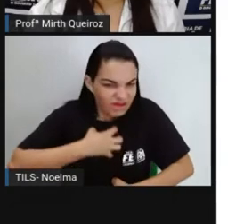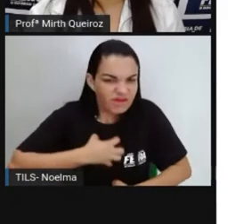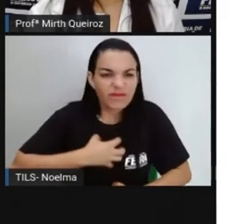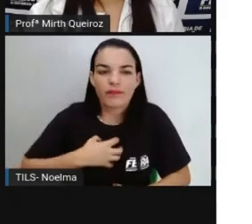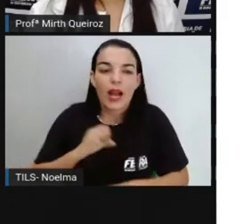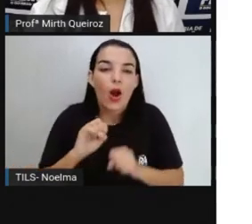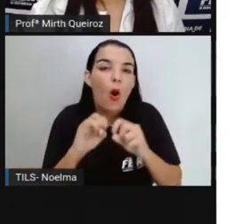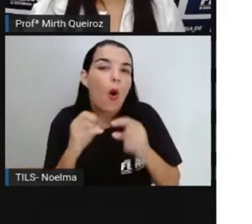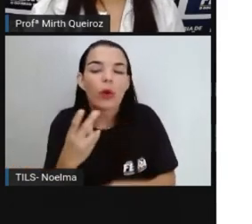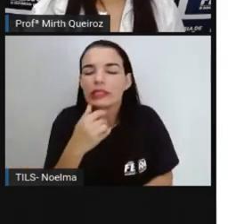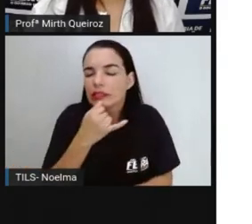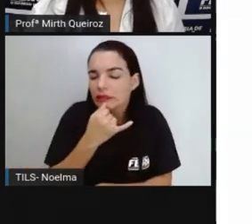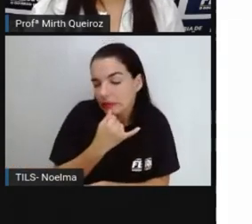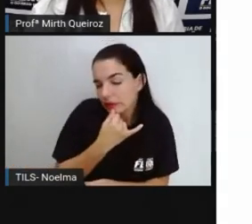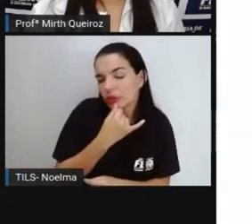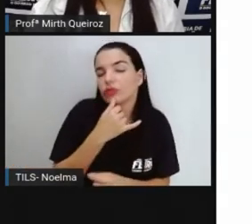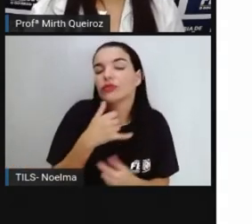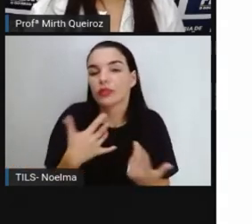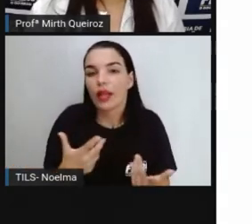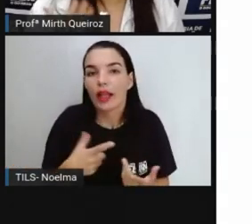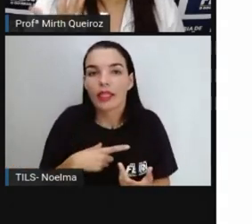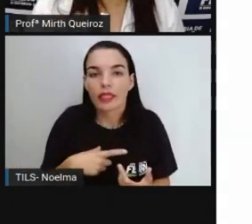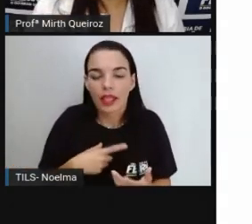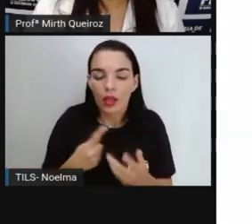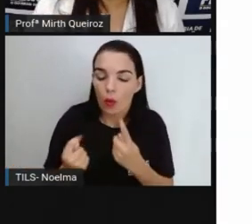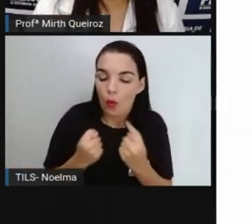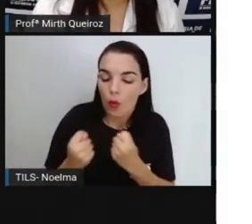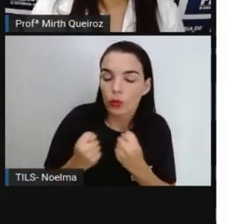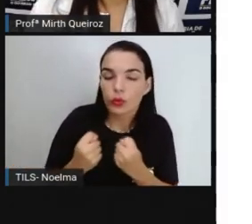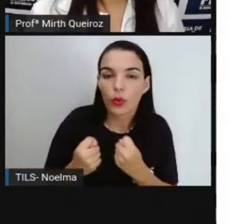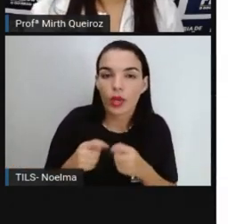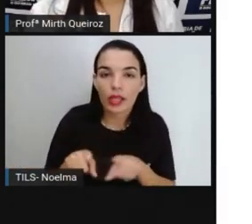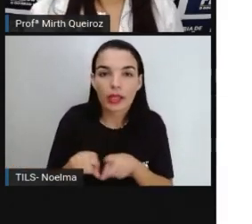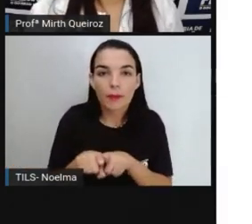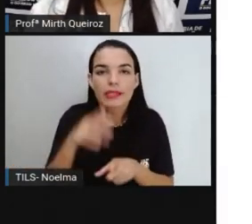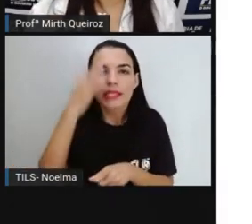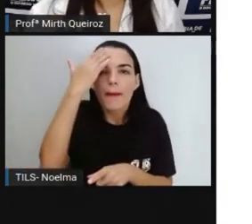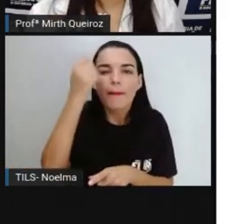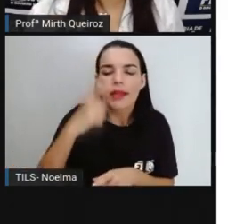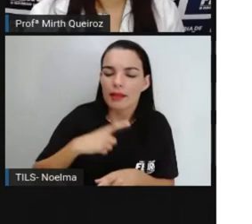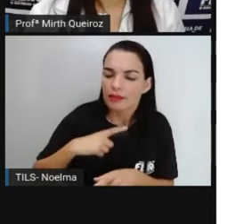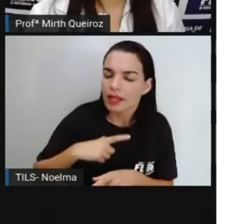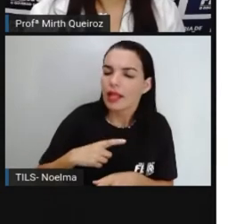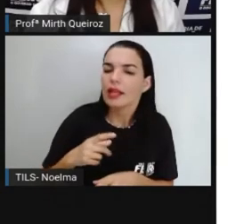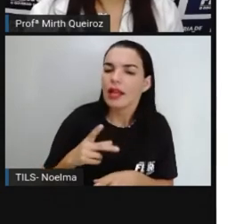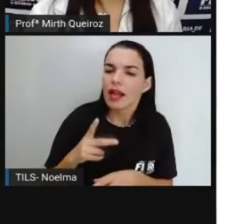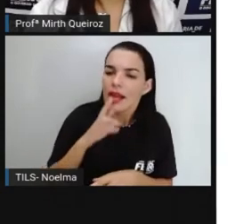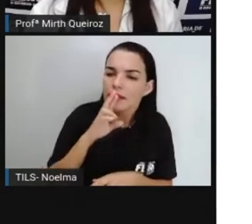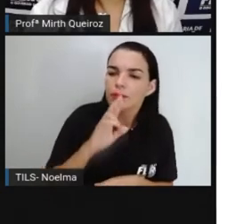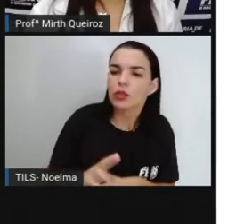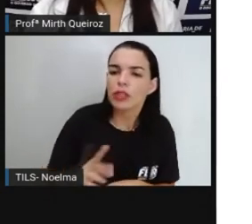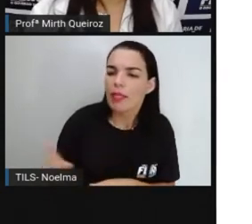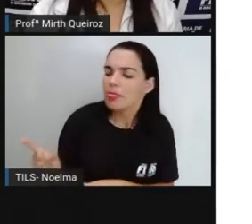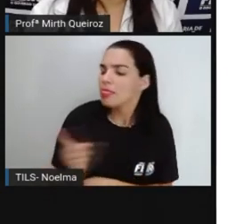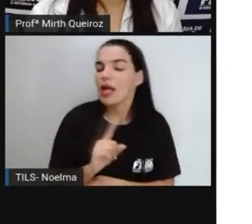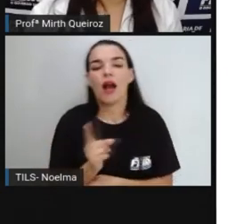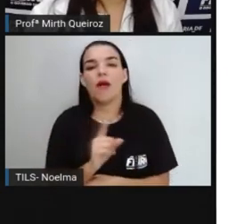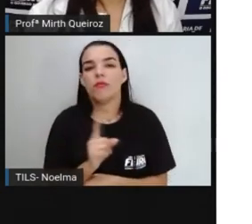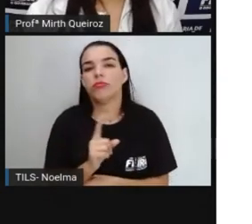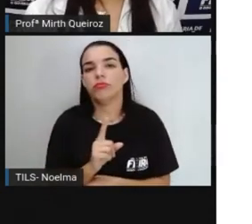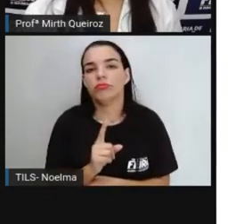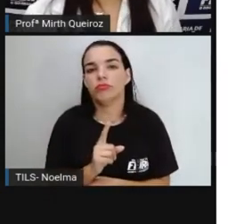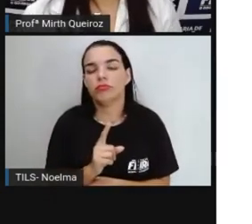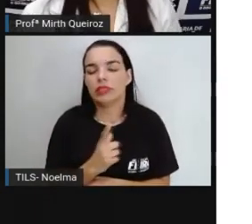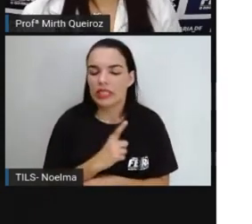insatisfação com alguma coisa, né De receber um não, né Pessoas que sabem receber esse não